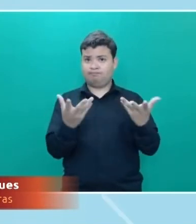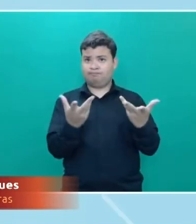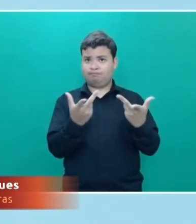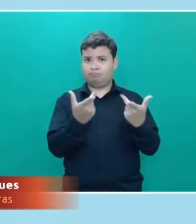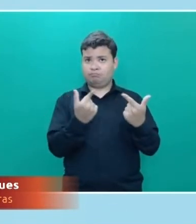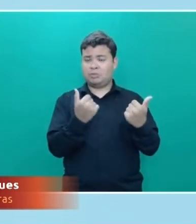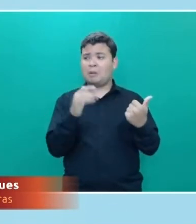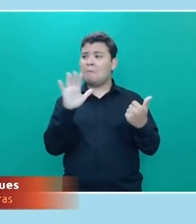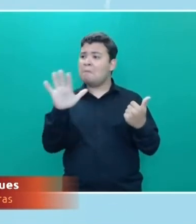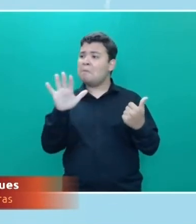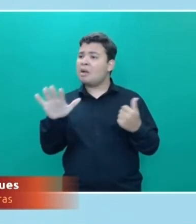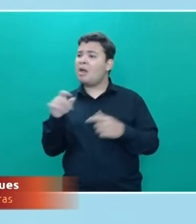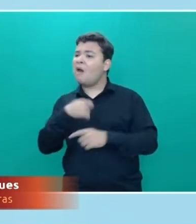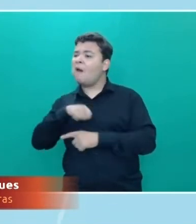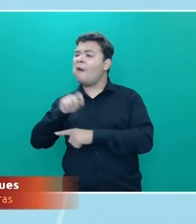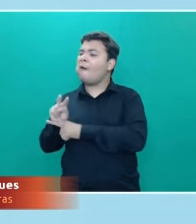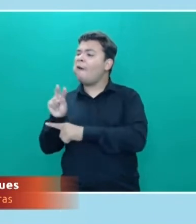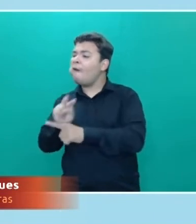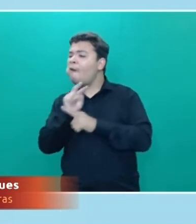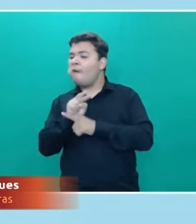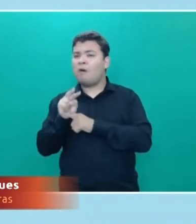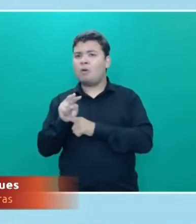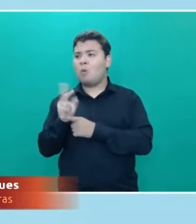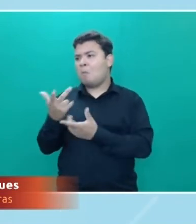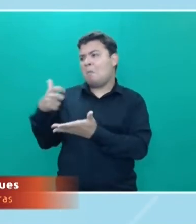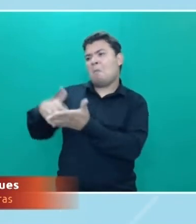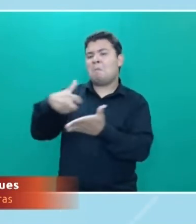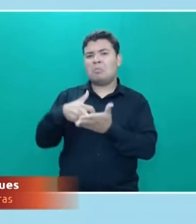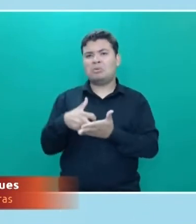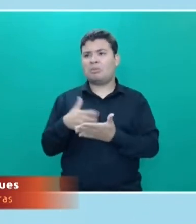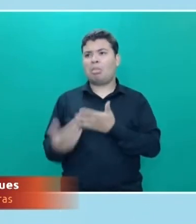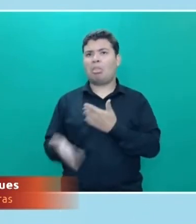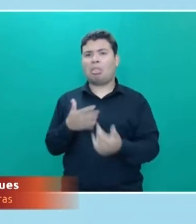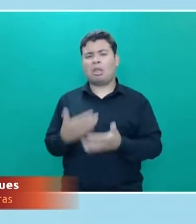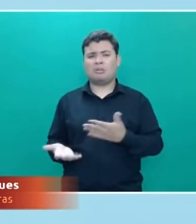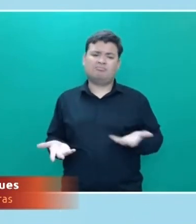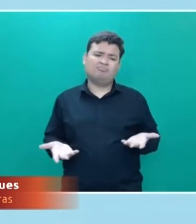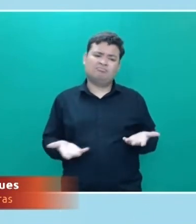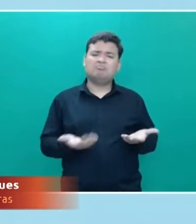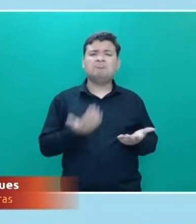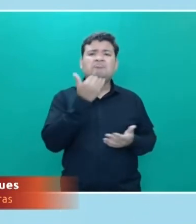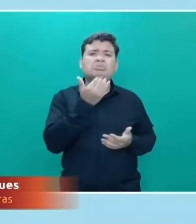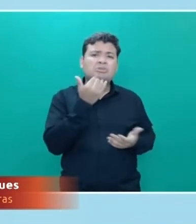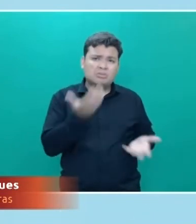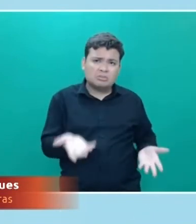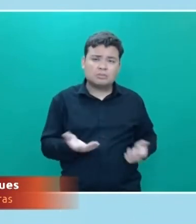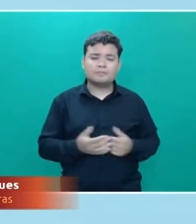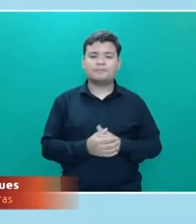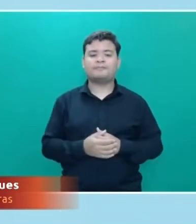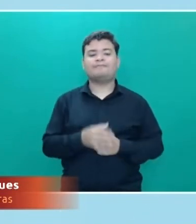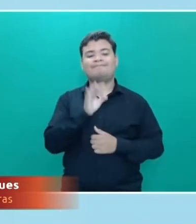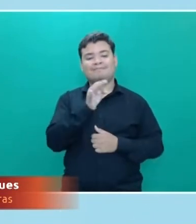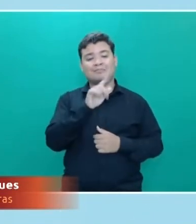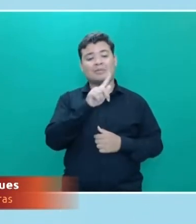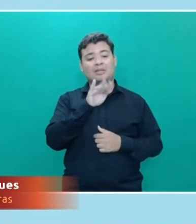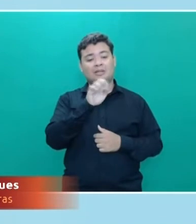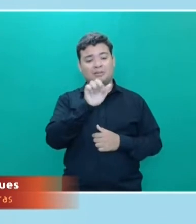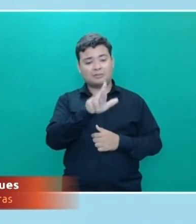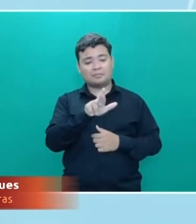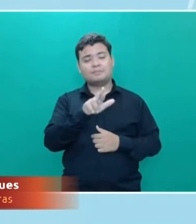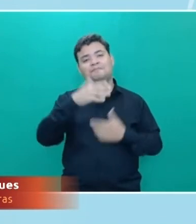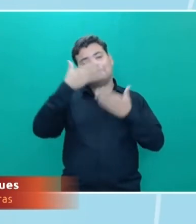na fiscalização e na punição. Tá certo. Lauber, muito obrigada pelos seus